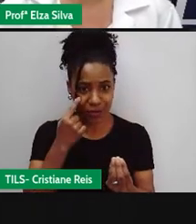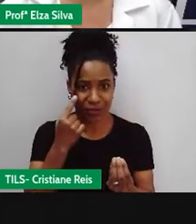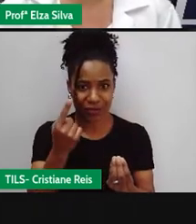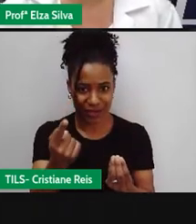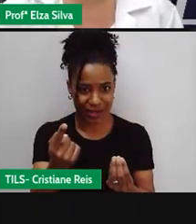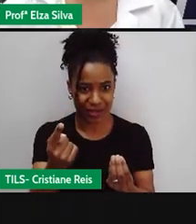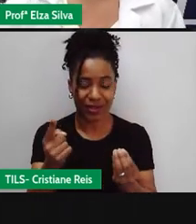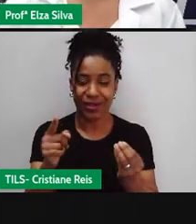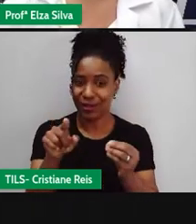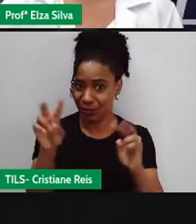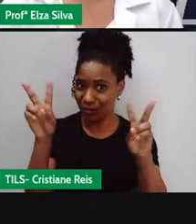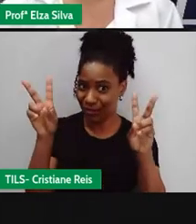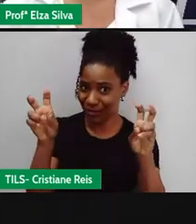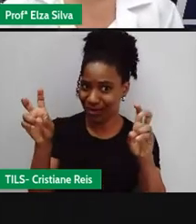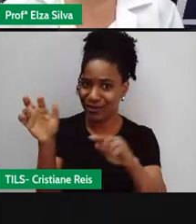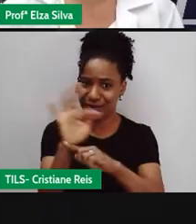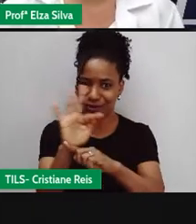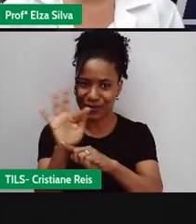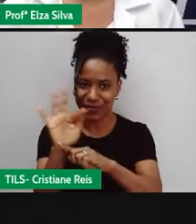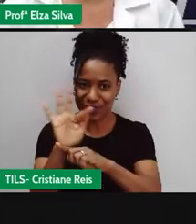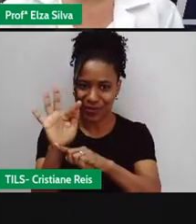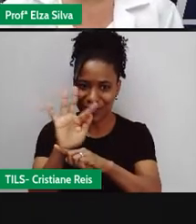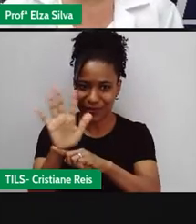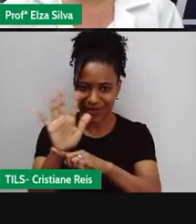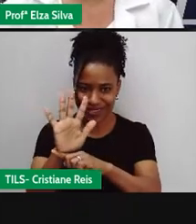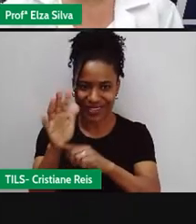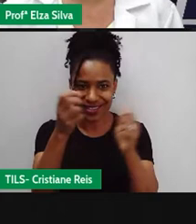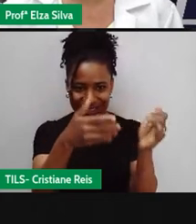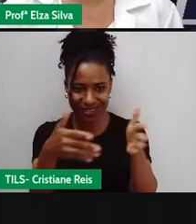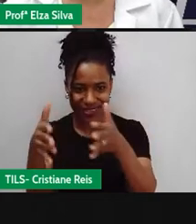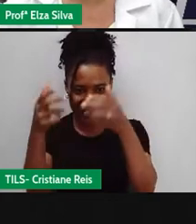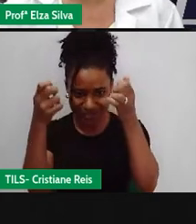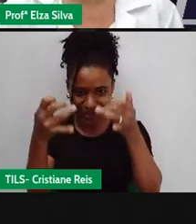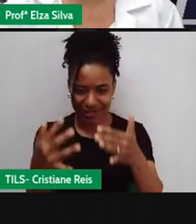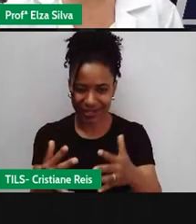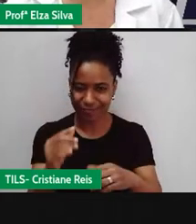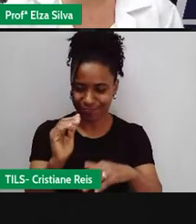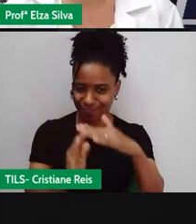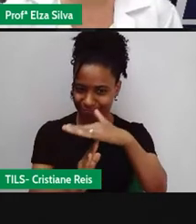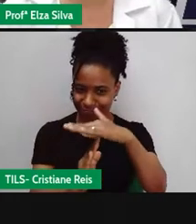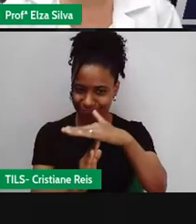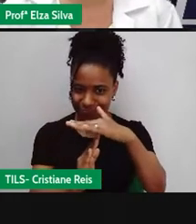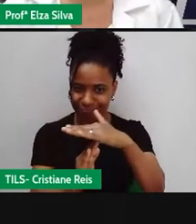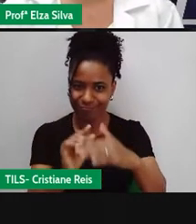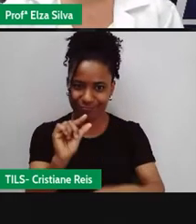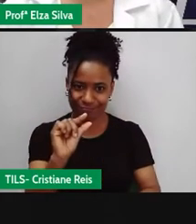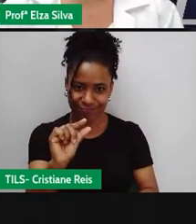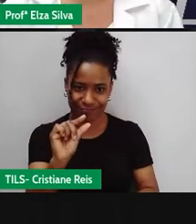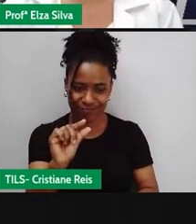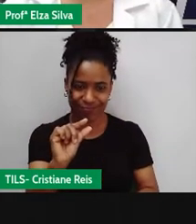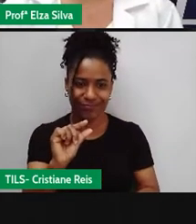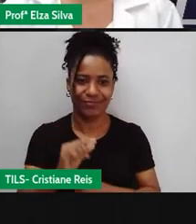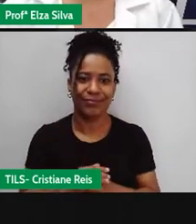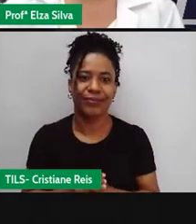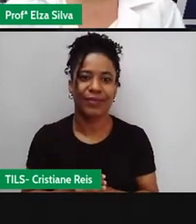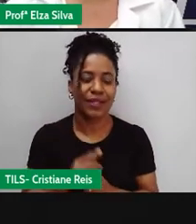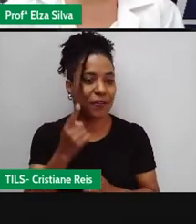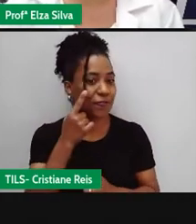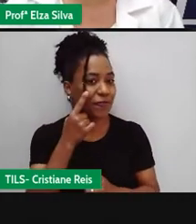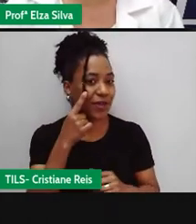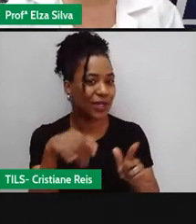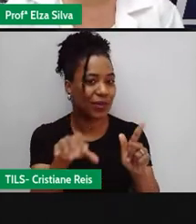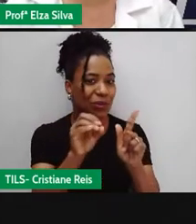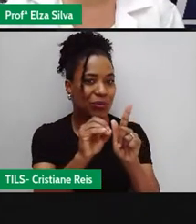Ok, students? Just a moment, please Só um minutinho, por favor Vou compartilhar a tela do Google Tradutor com